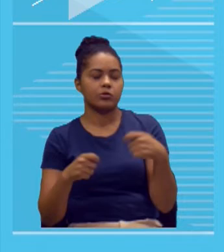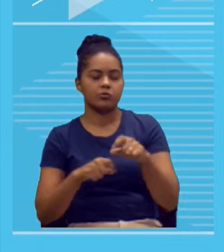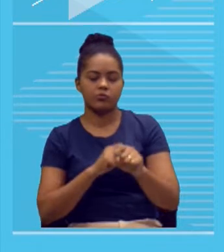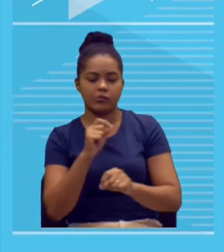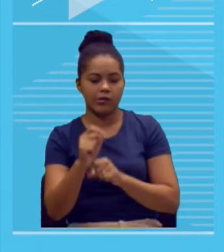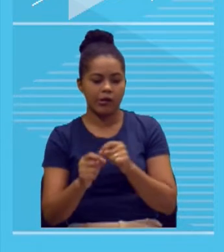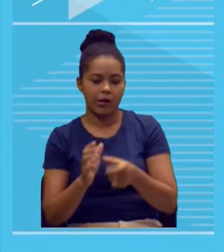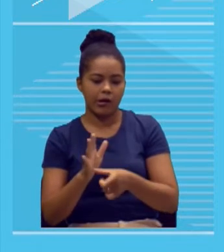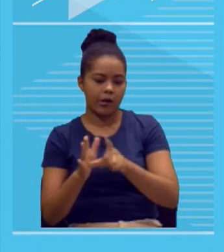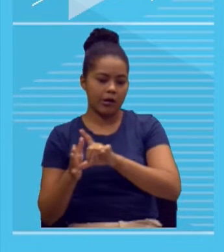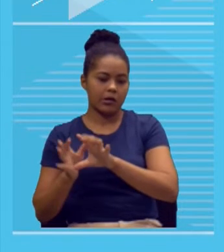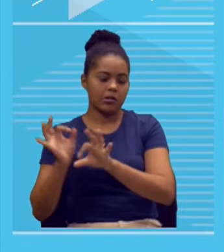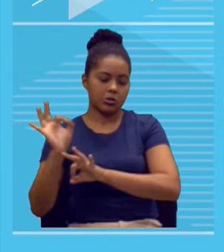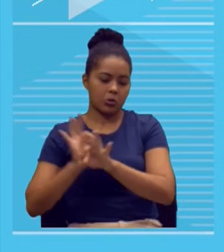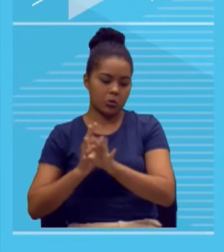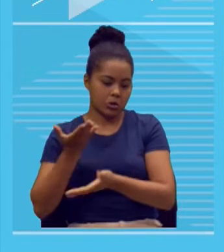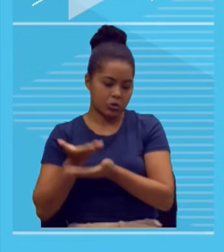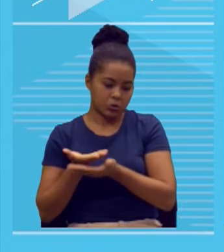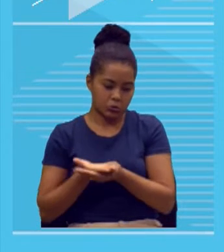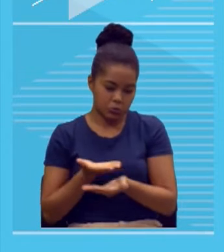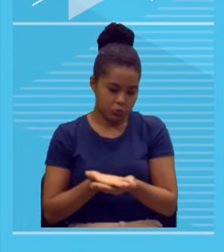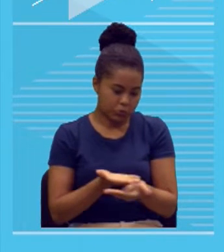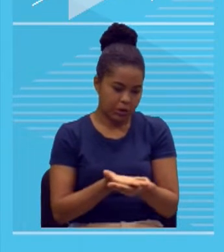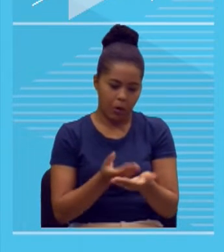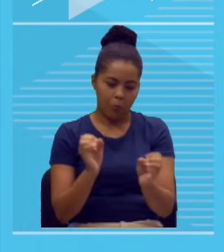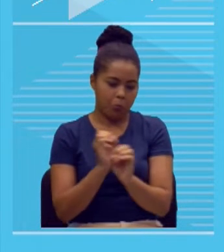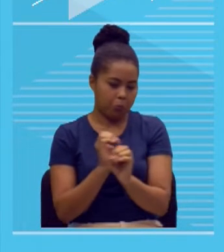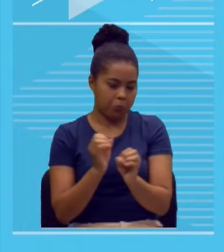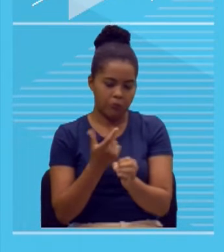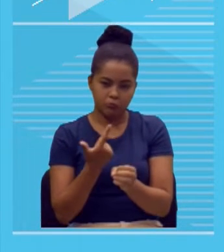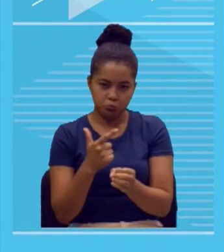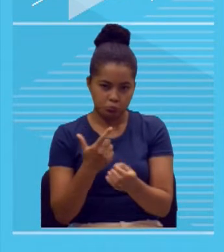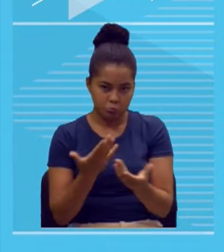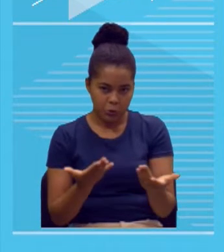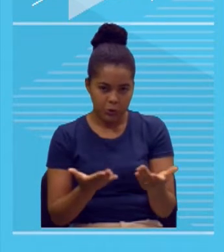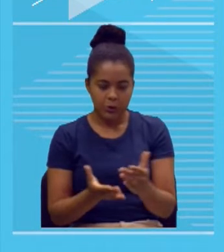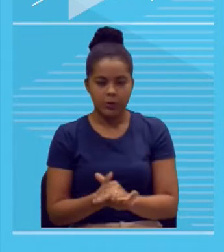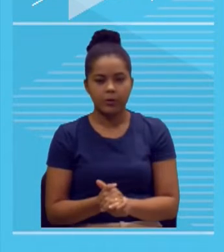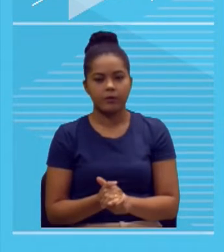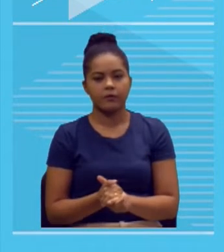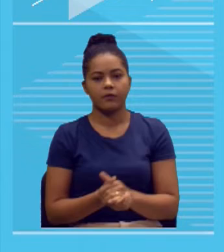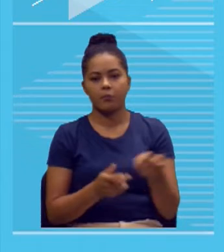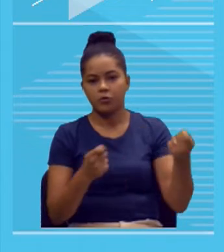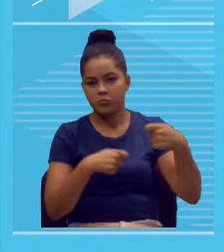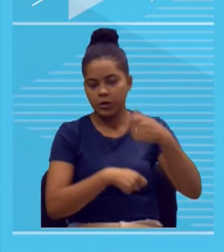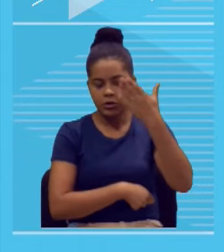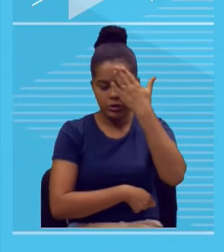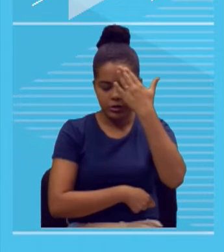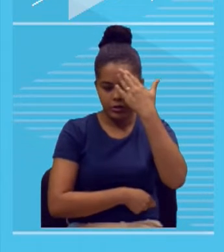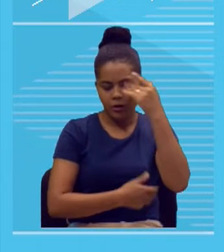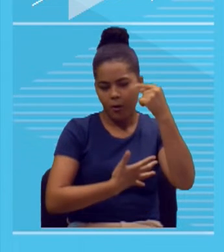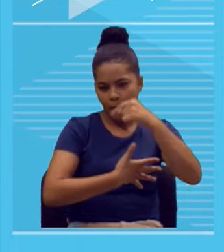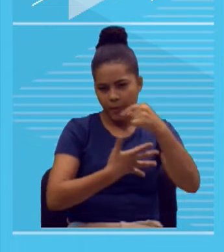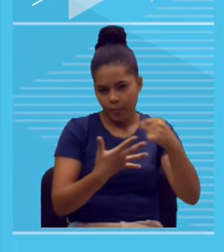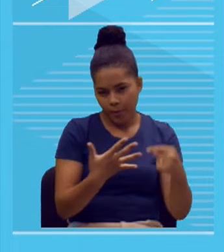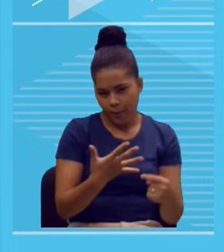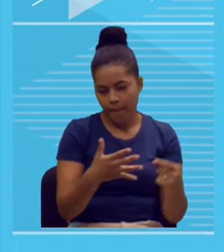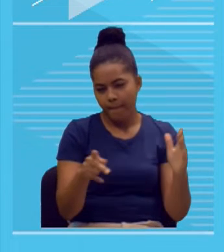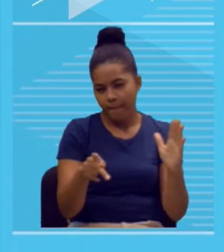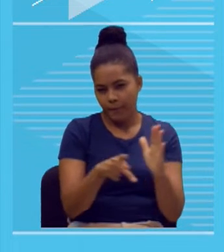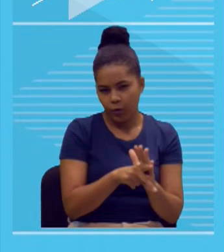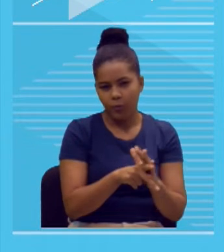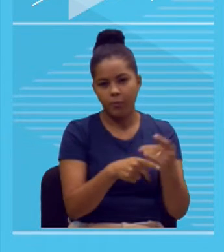preparada ao longo da sua formação escolar para entender quais são os critérios de produção do texto ou ela,